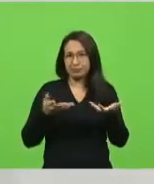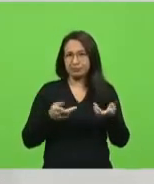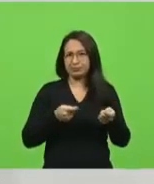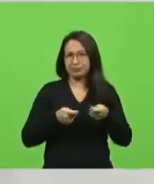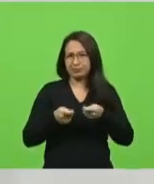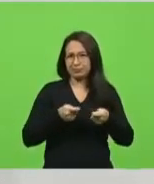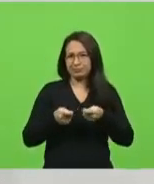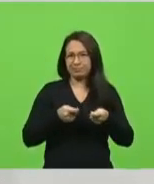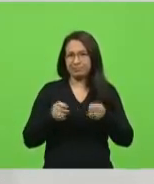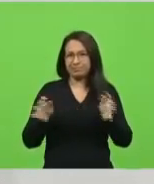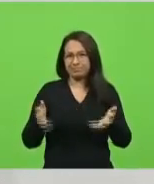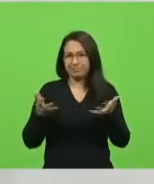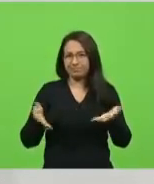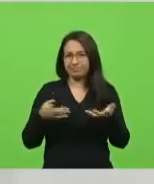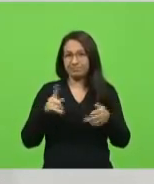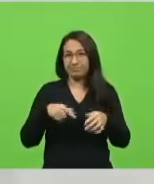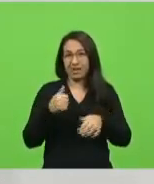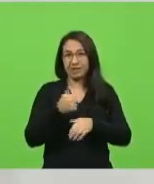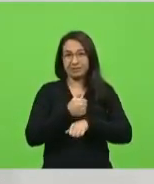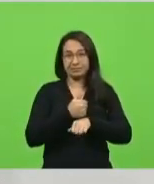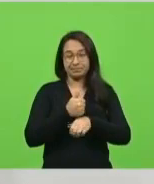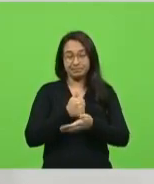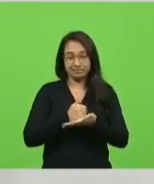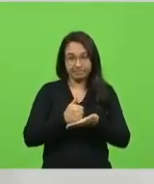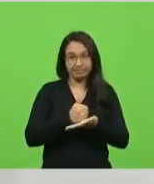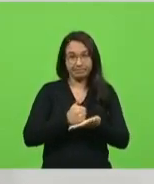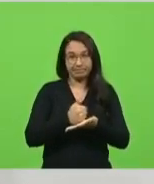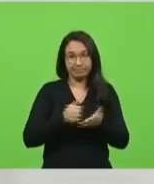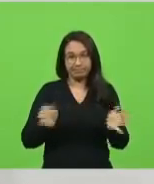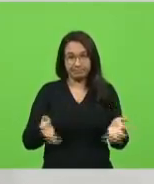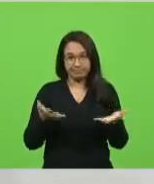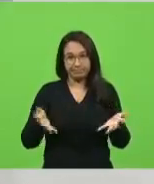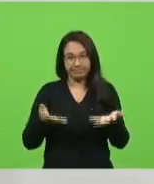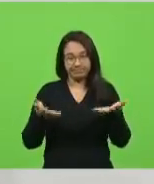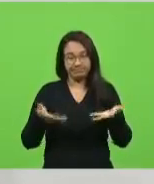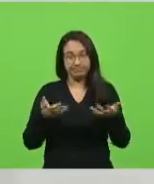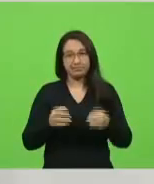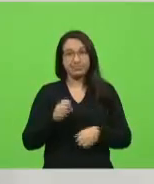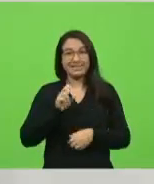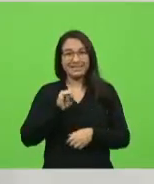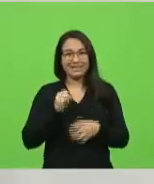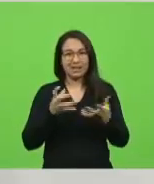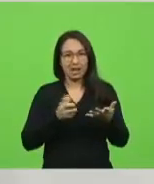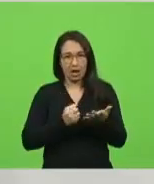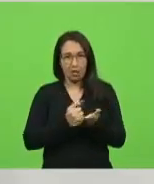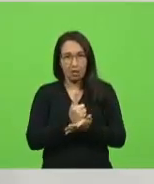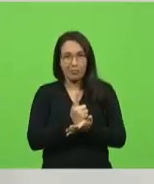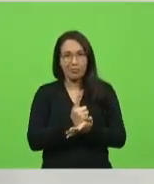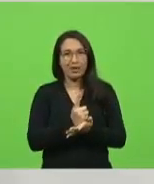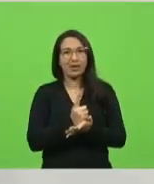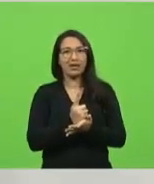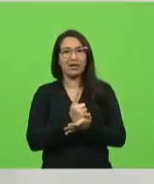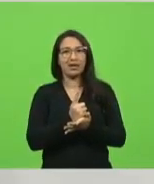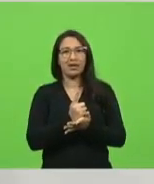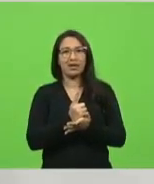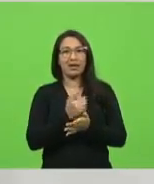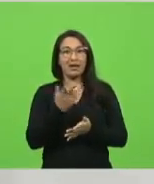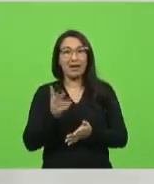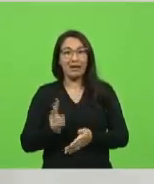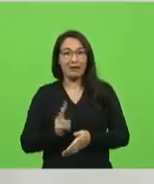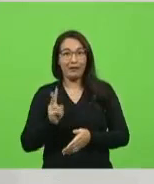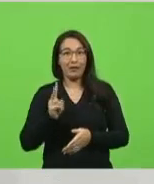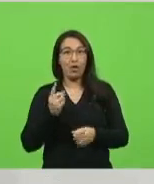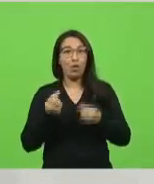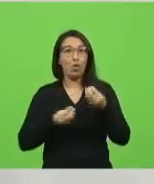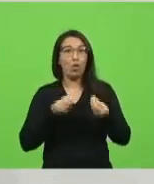poderoso que existe, que o farmacêutico. Se todo mundo quer comprar, o preço vai subir e tem que chegar aqui e falar que